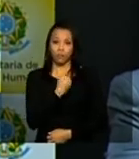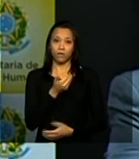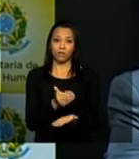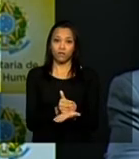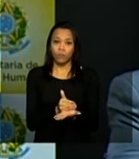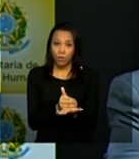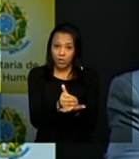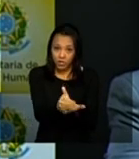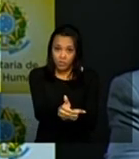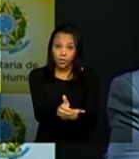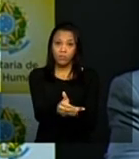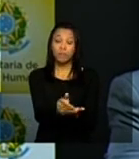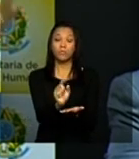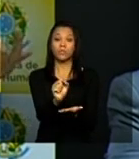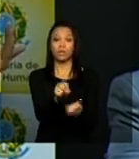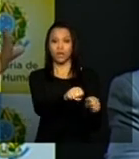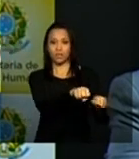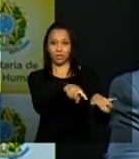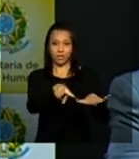a semana